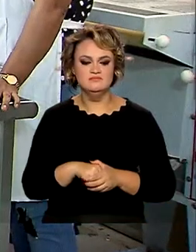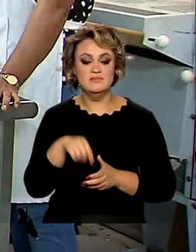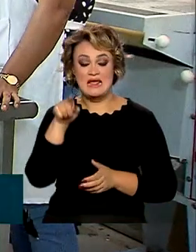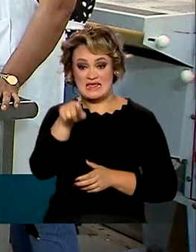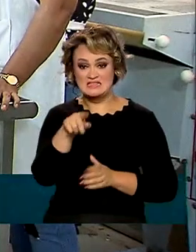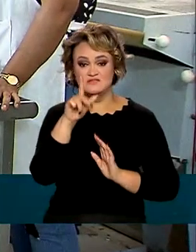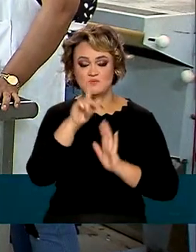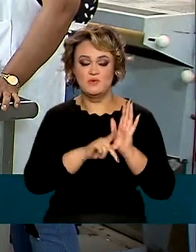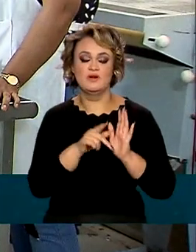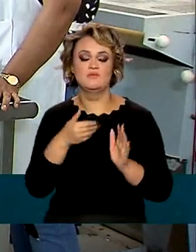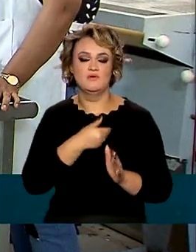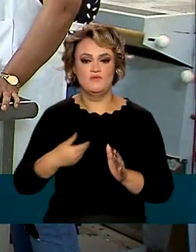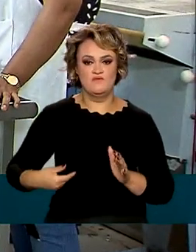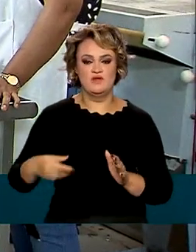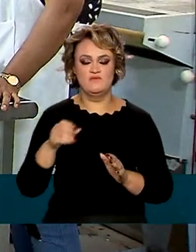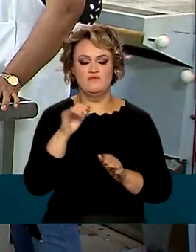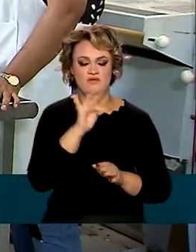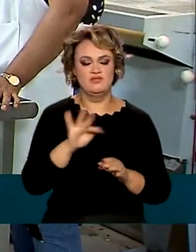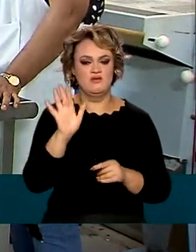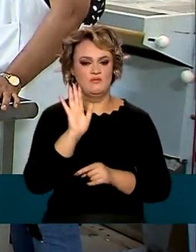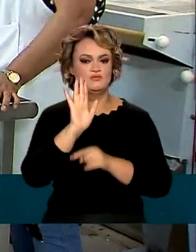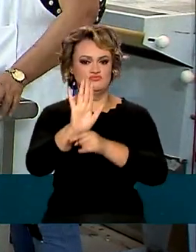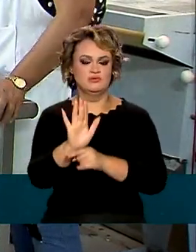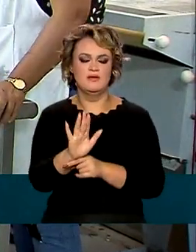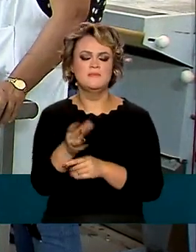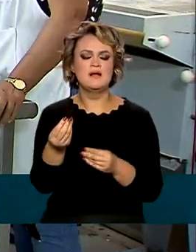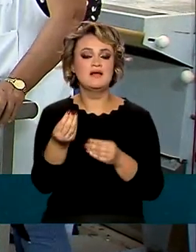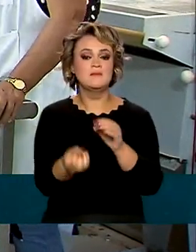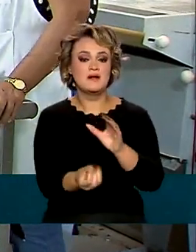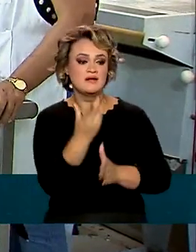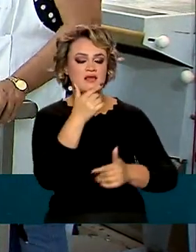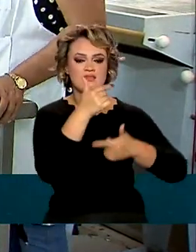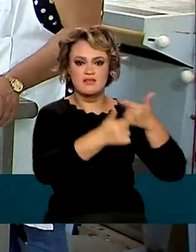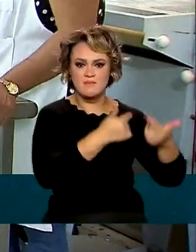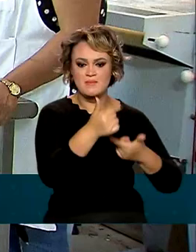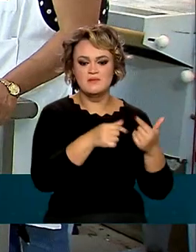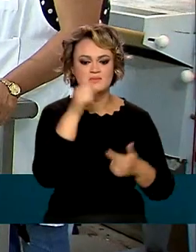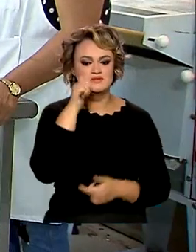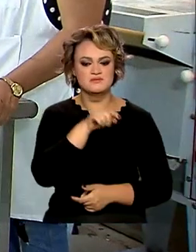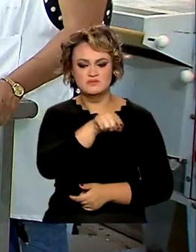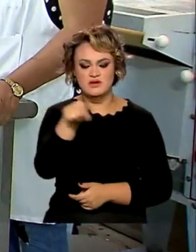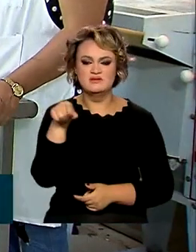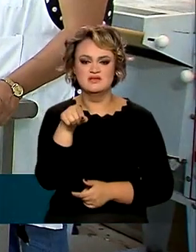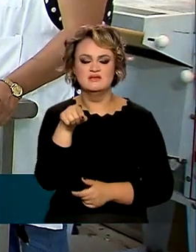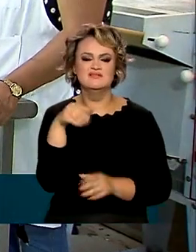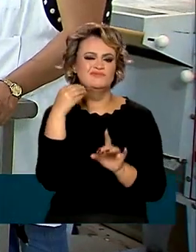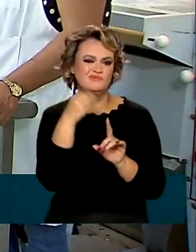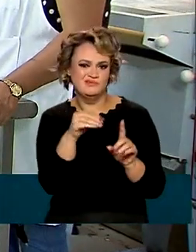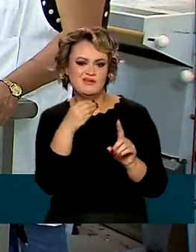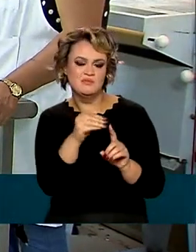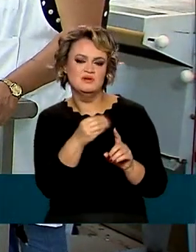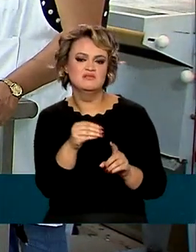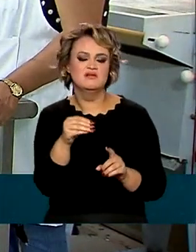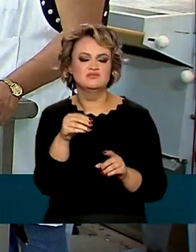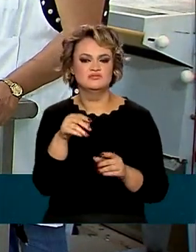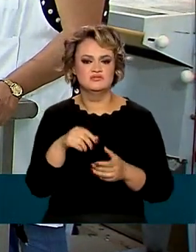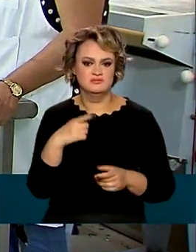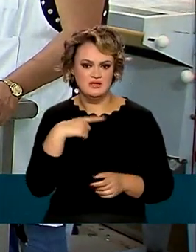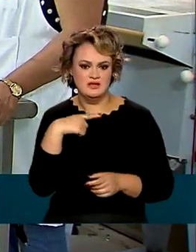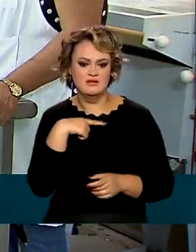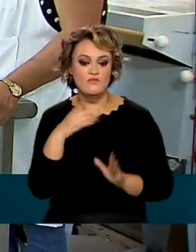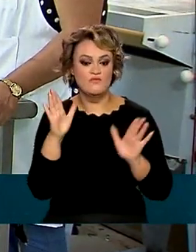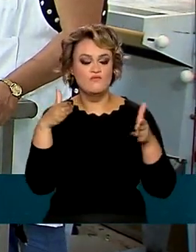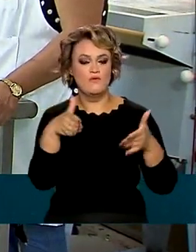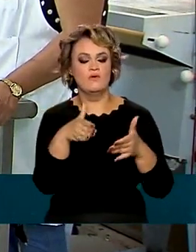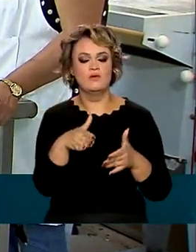incentivo do governo federal. O objetivo é gerar emprego e renda para essas mulheres em situação de vulnerabilidade social, com